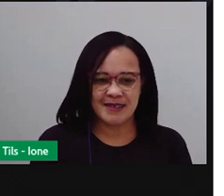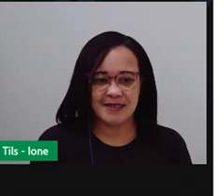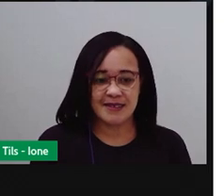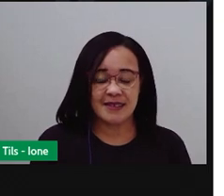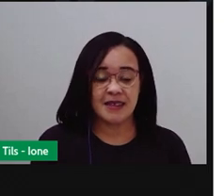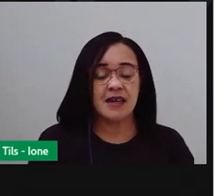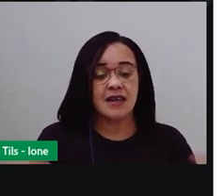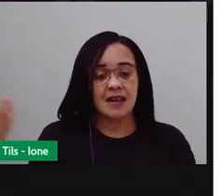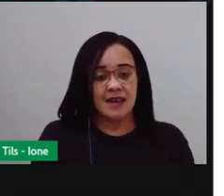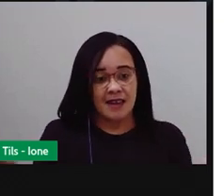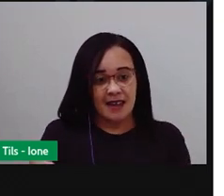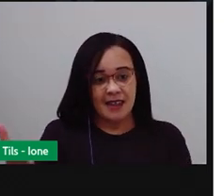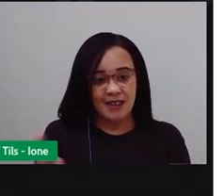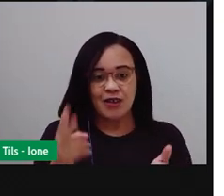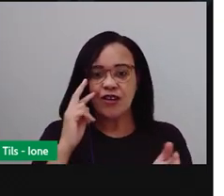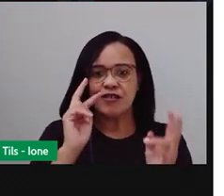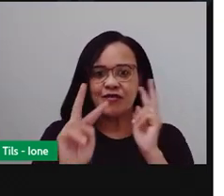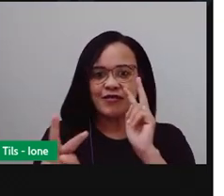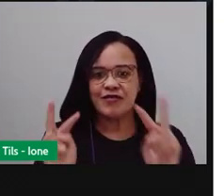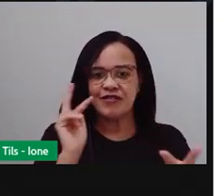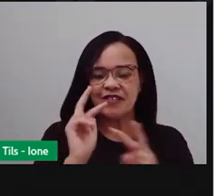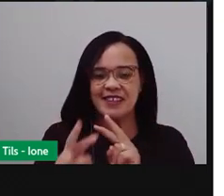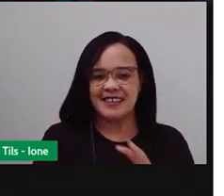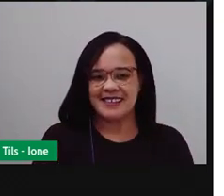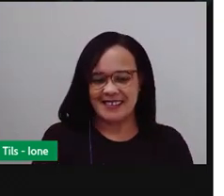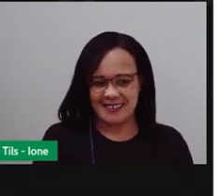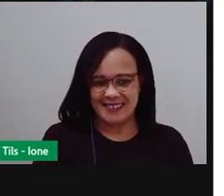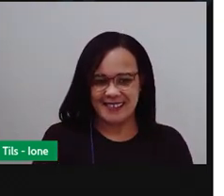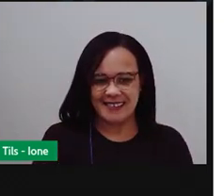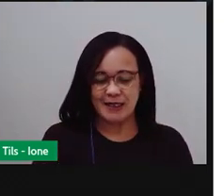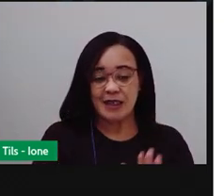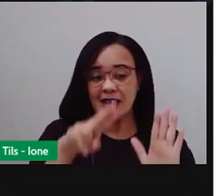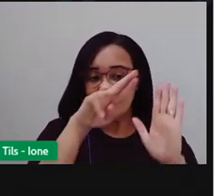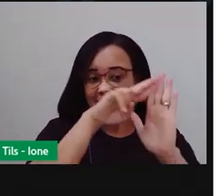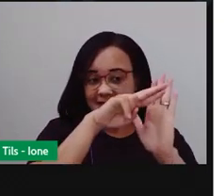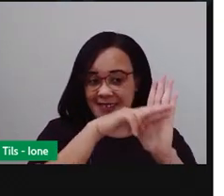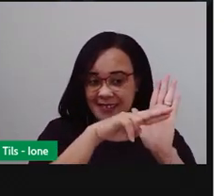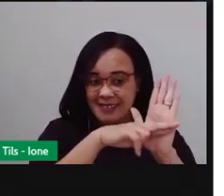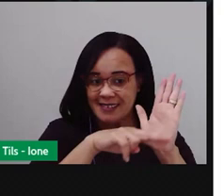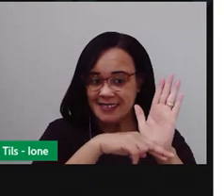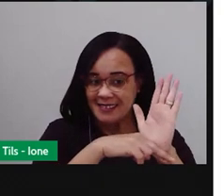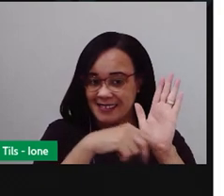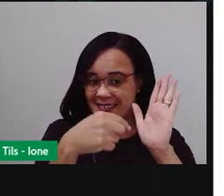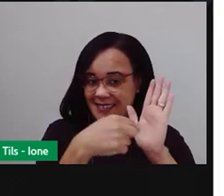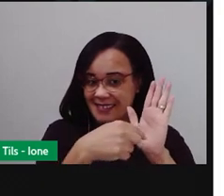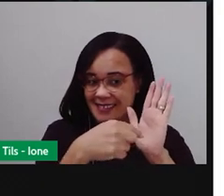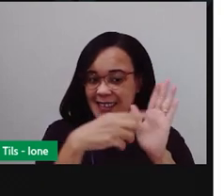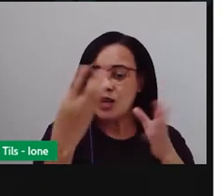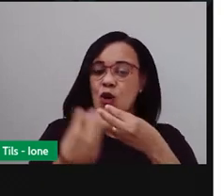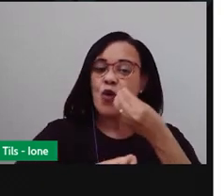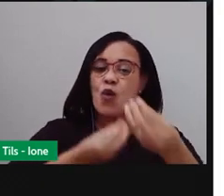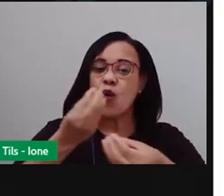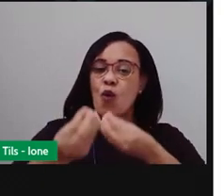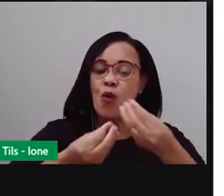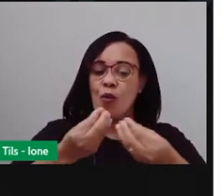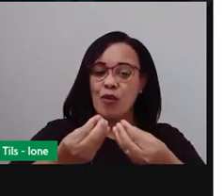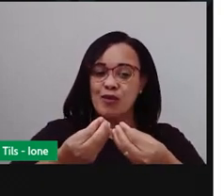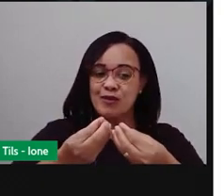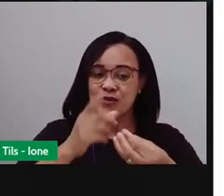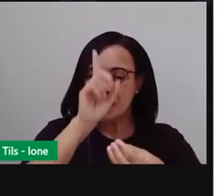Agora, crianças, vamos ver a receita do cuscuz de milho.